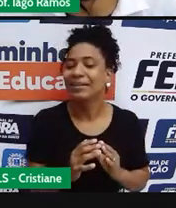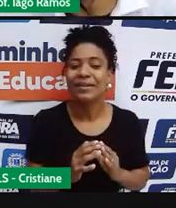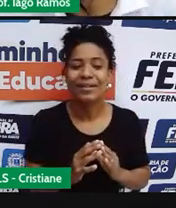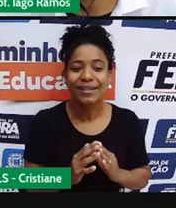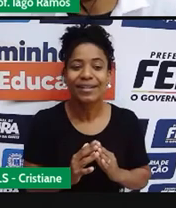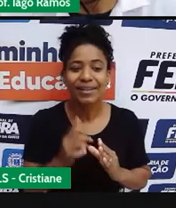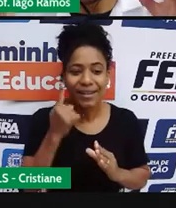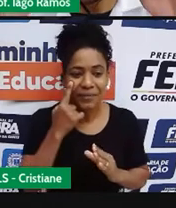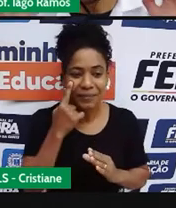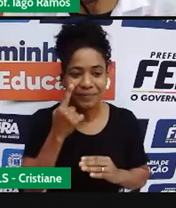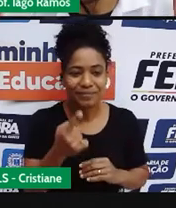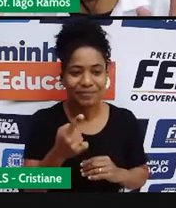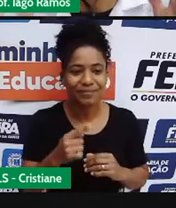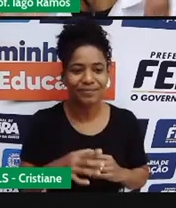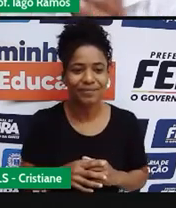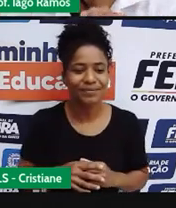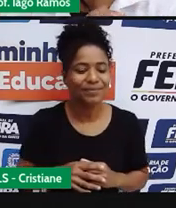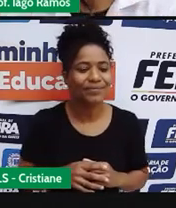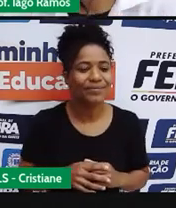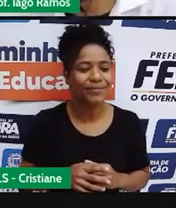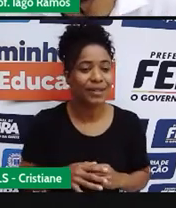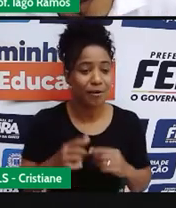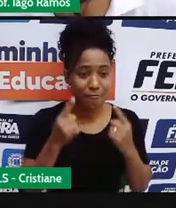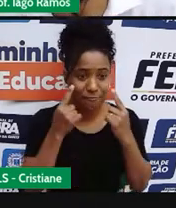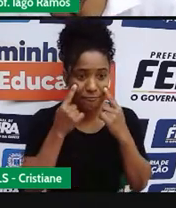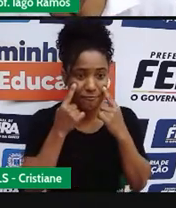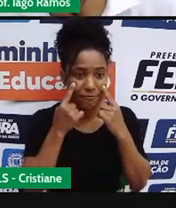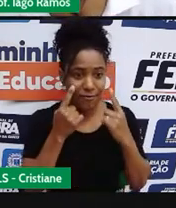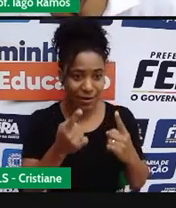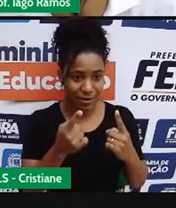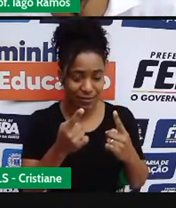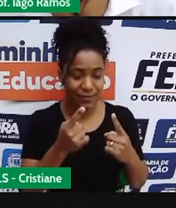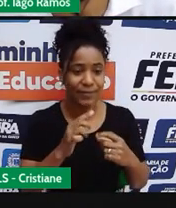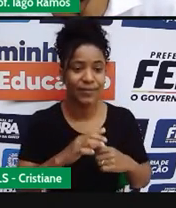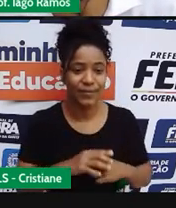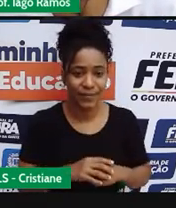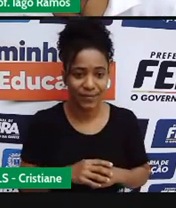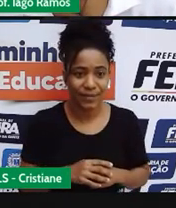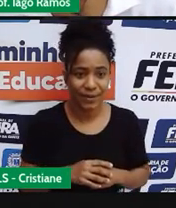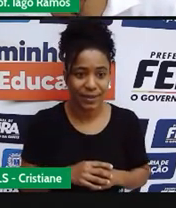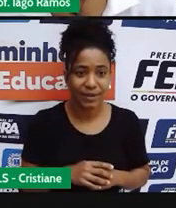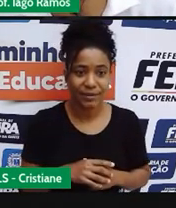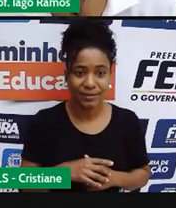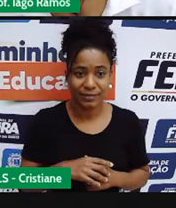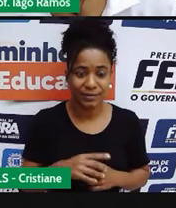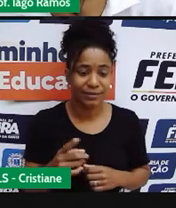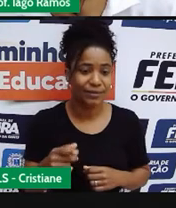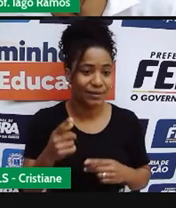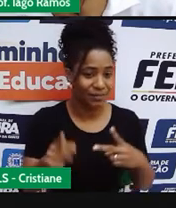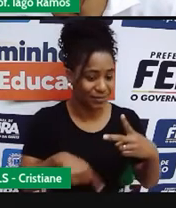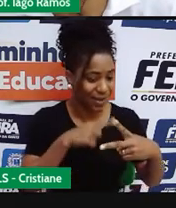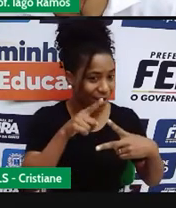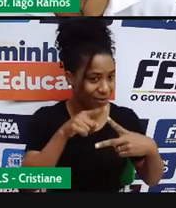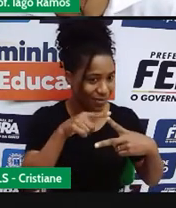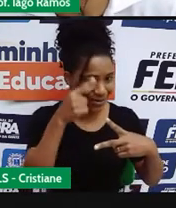Bom, veja o seguinte, ó. Vou voltar na situação 1.